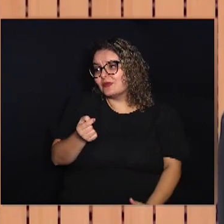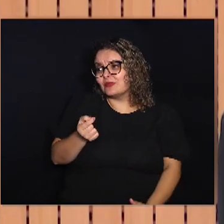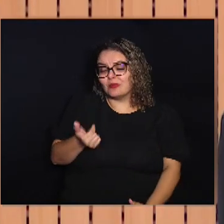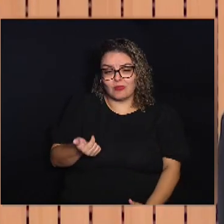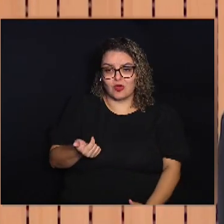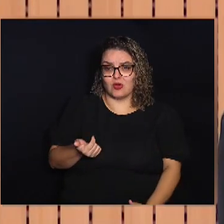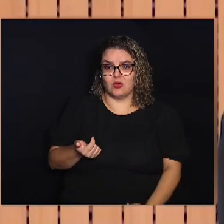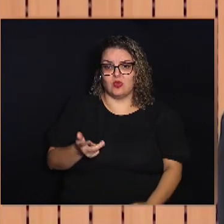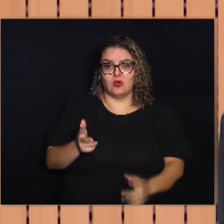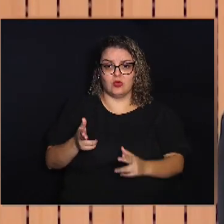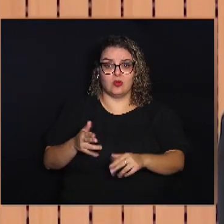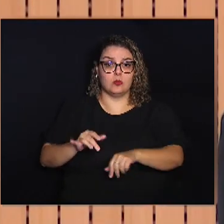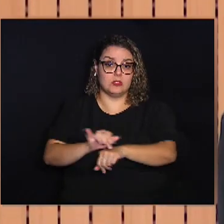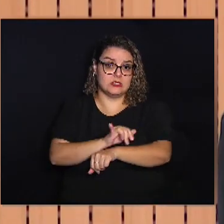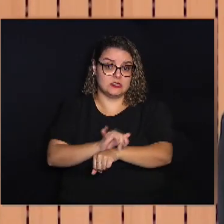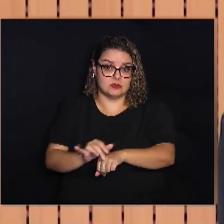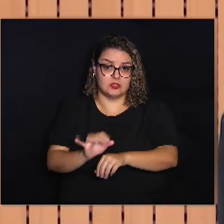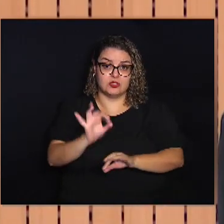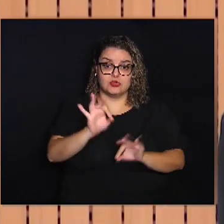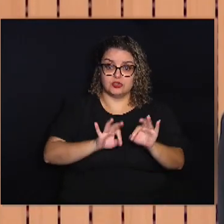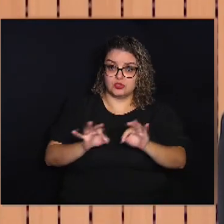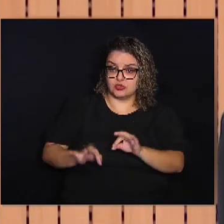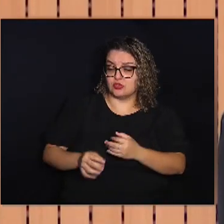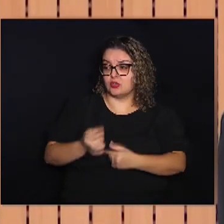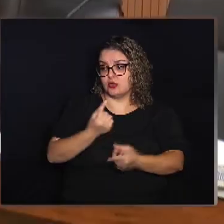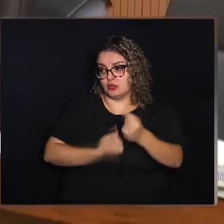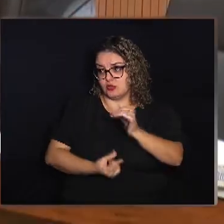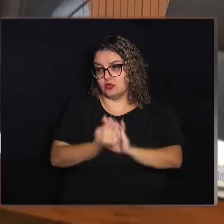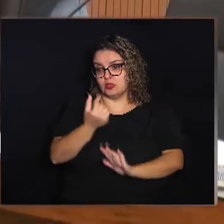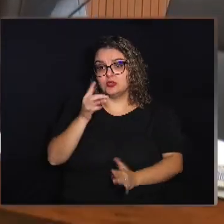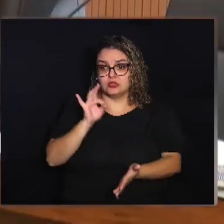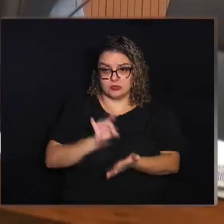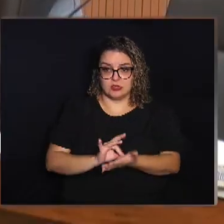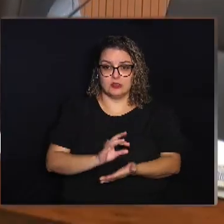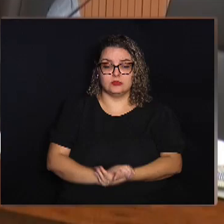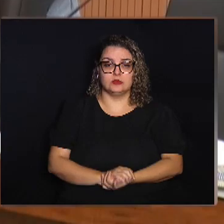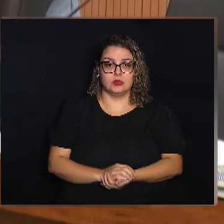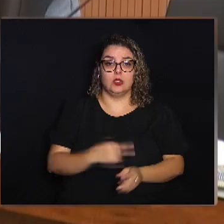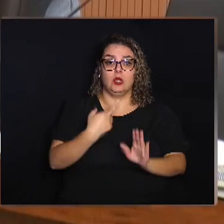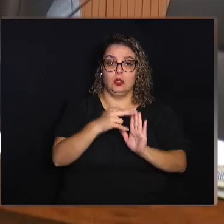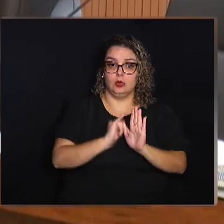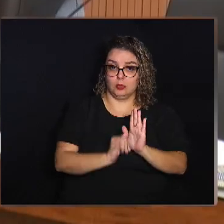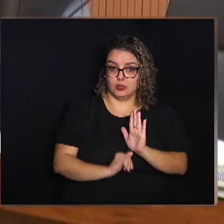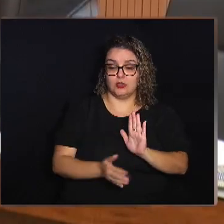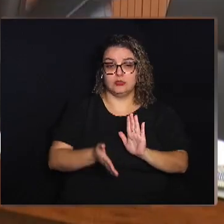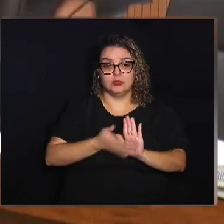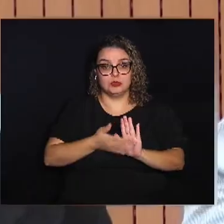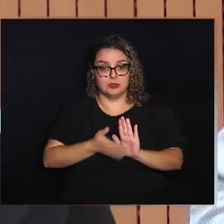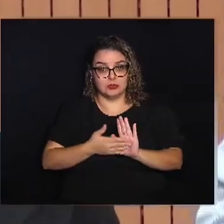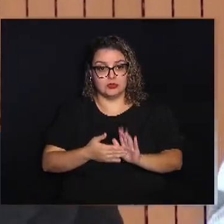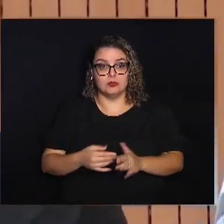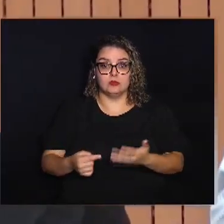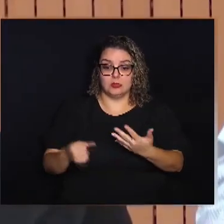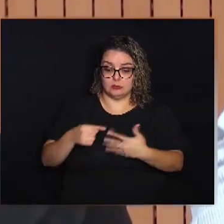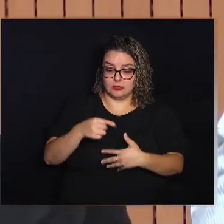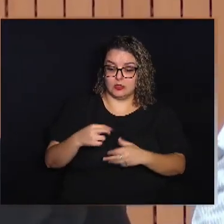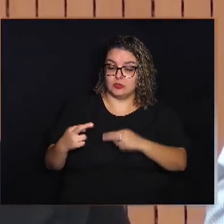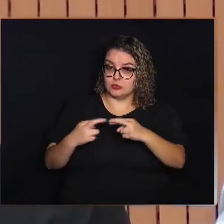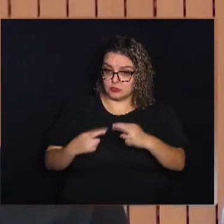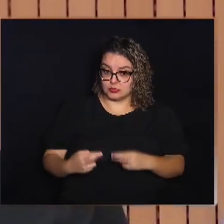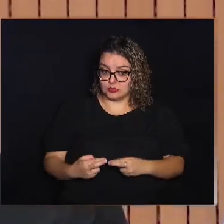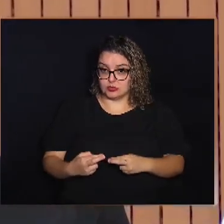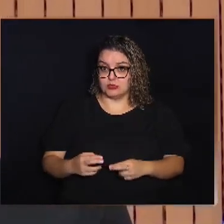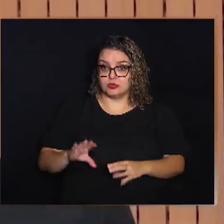um instrumento De planejamento orçamentário de fato O relator da proposta fez uma ponderação A respeito de